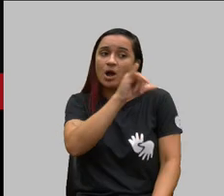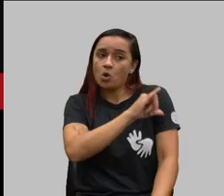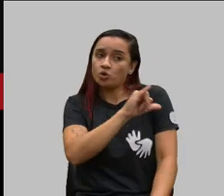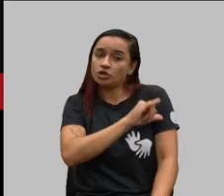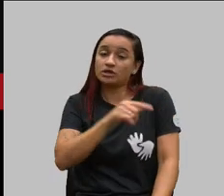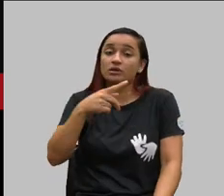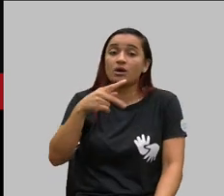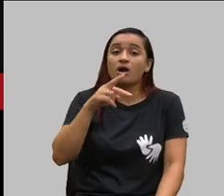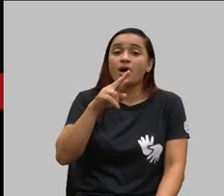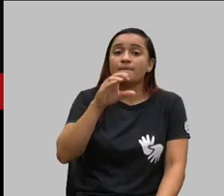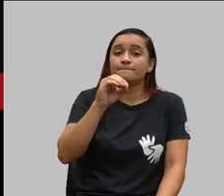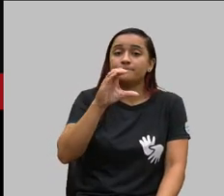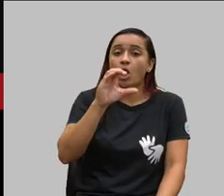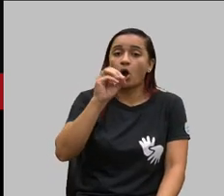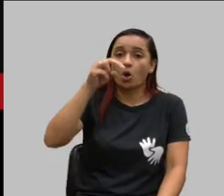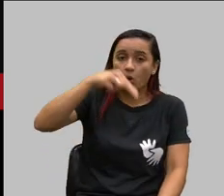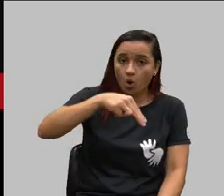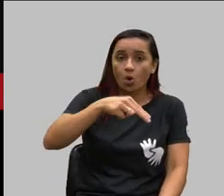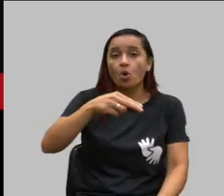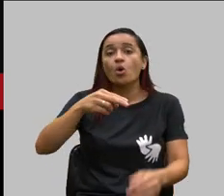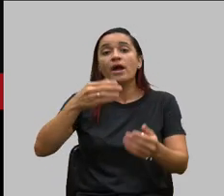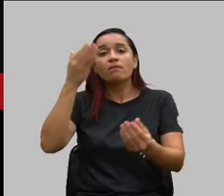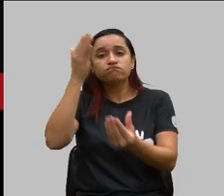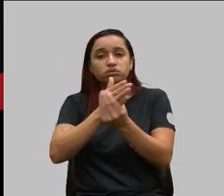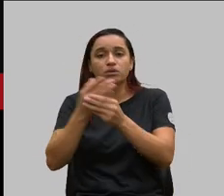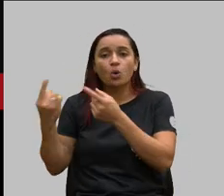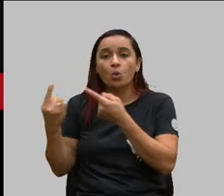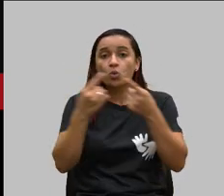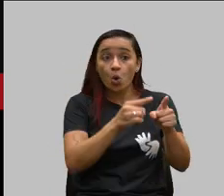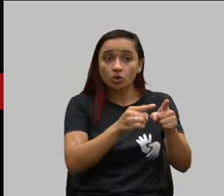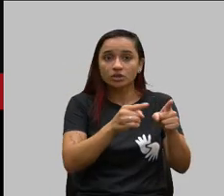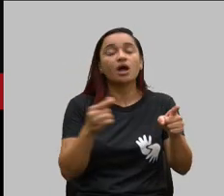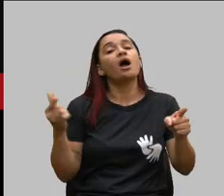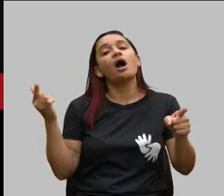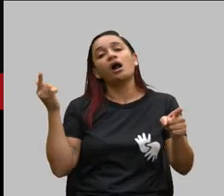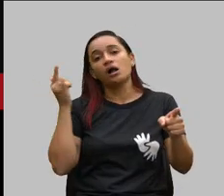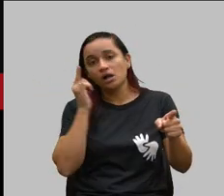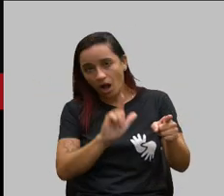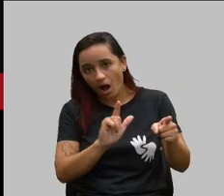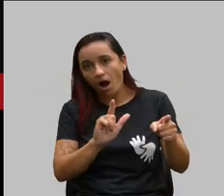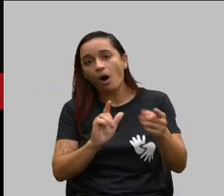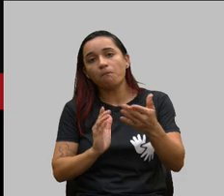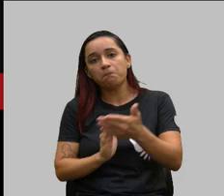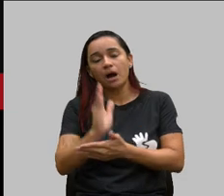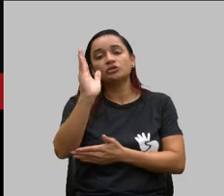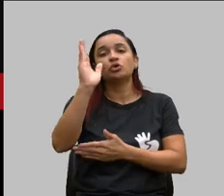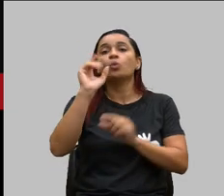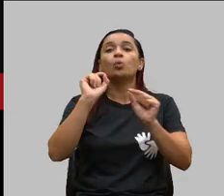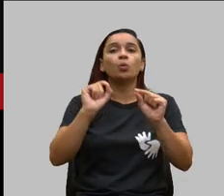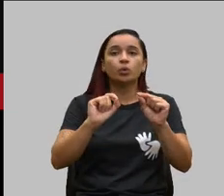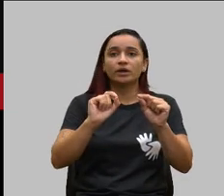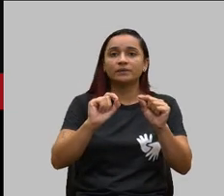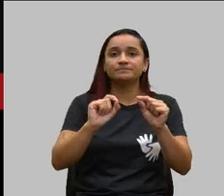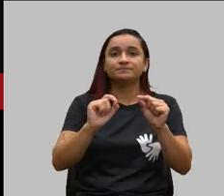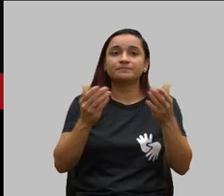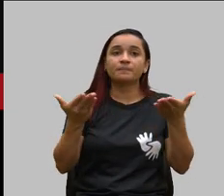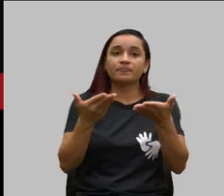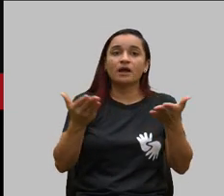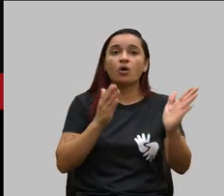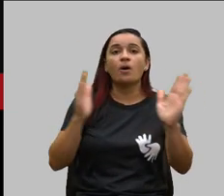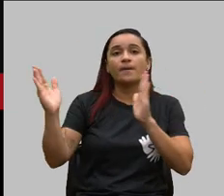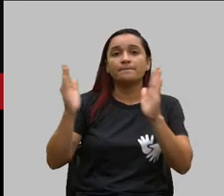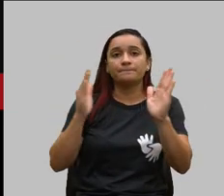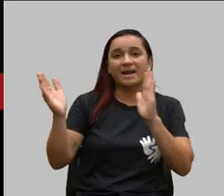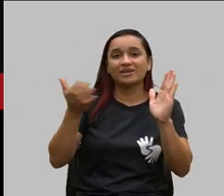civil pública contra este artigo acabou ganhando transitou em julgada está aqui prazo para notificação de 60